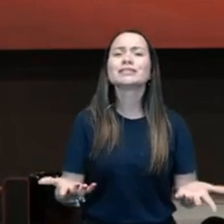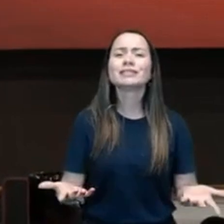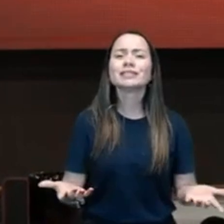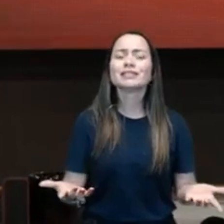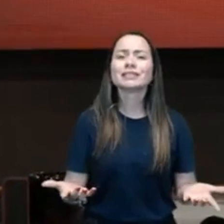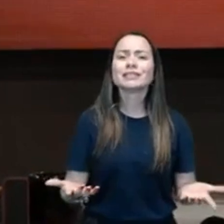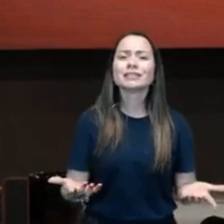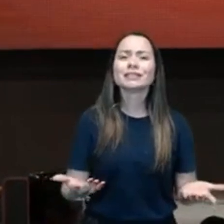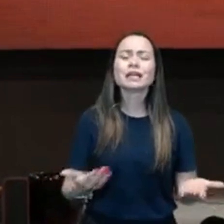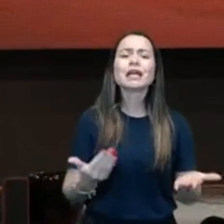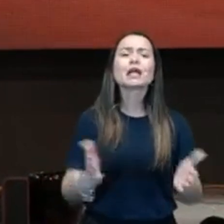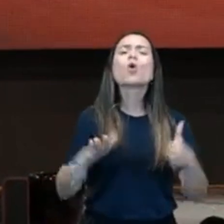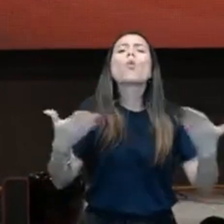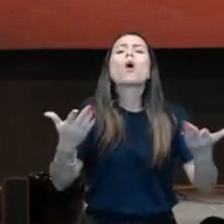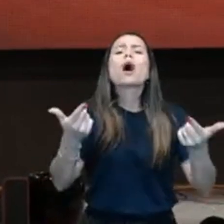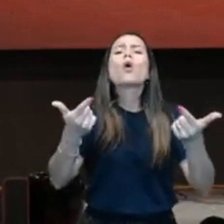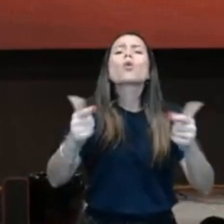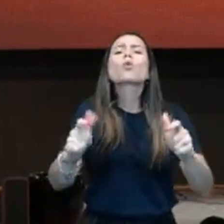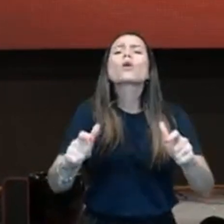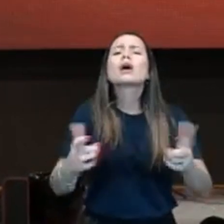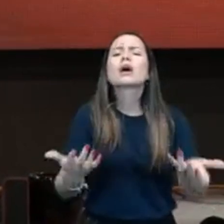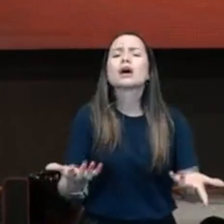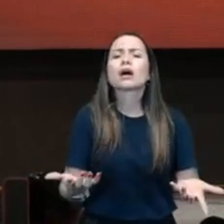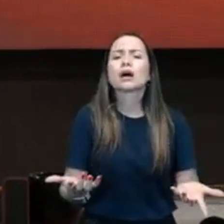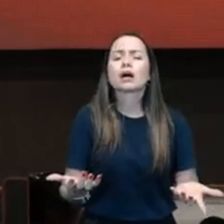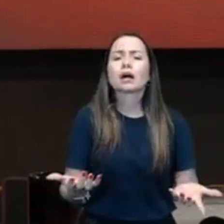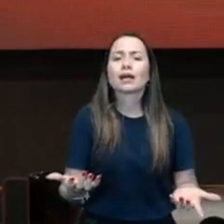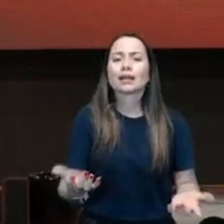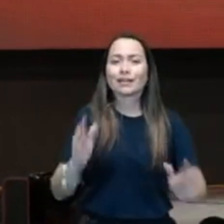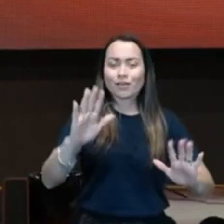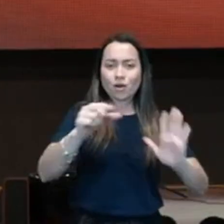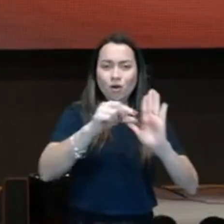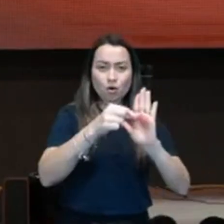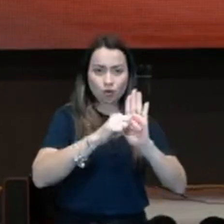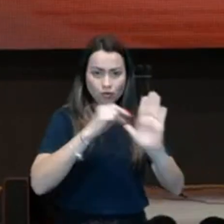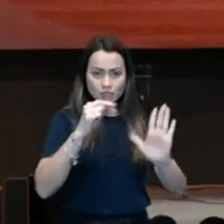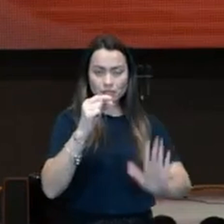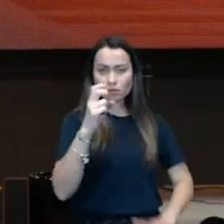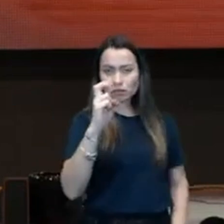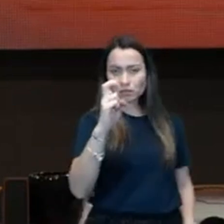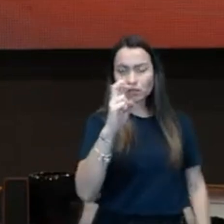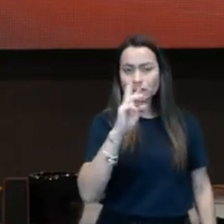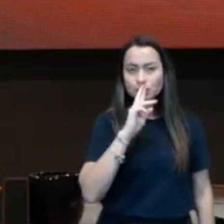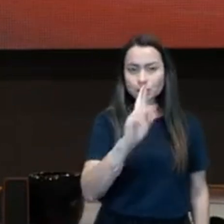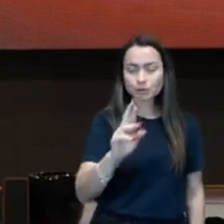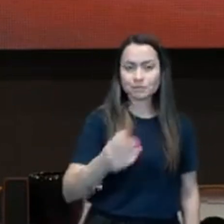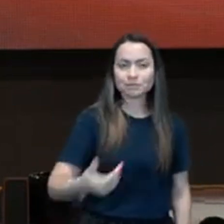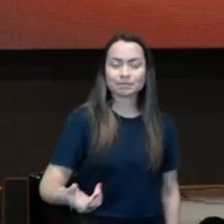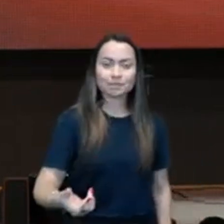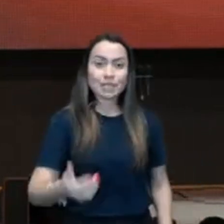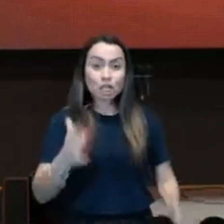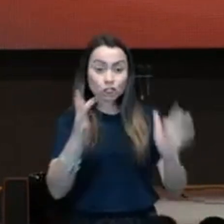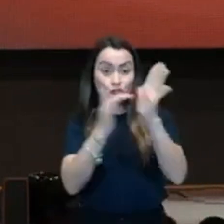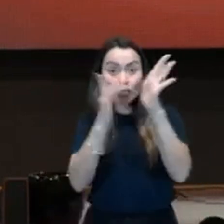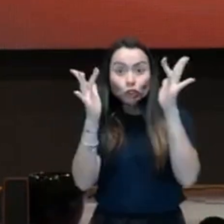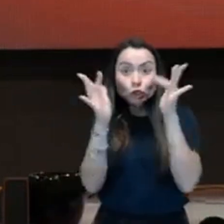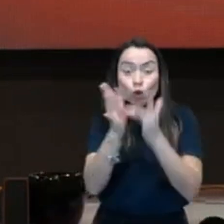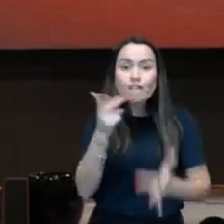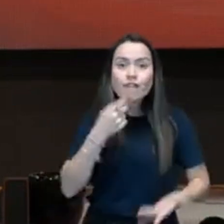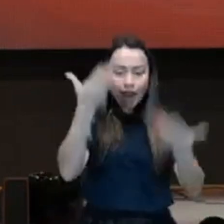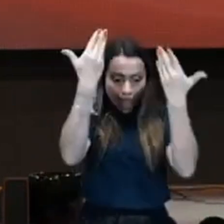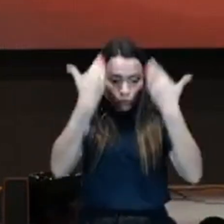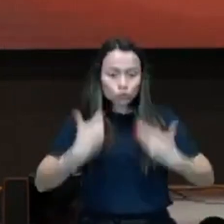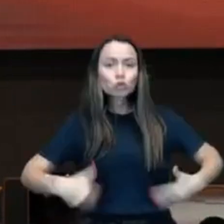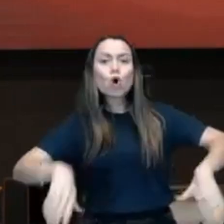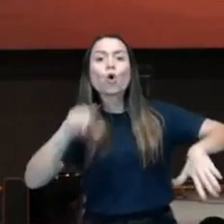O versículo 1 e o versículo 5 respondem. Eu sou a videira verdadeira, meu pai é agricultor. Eu sou a videira, vocês